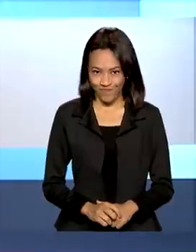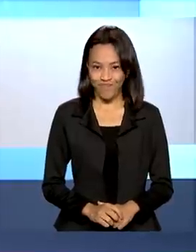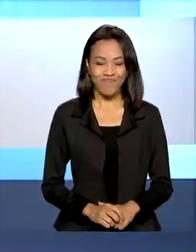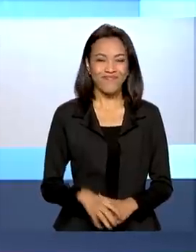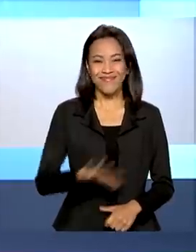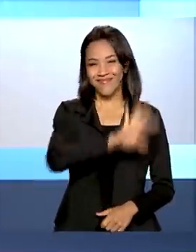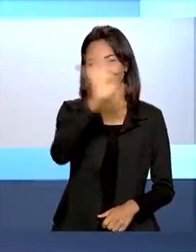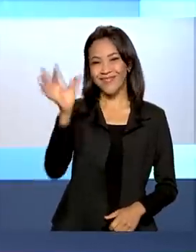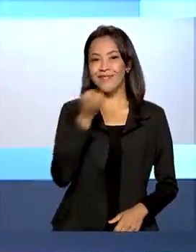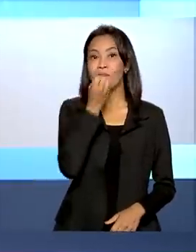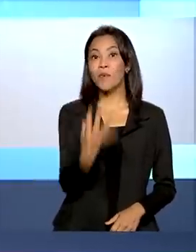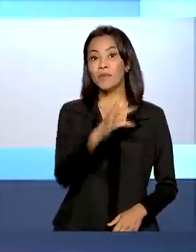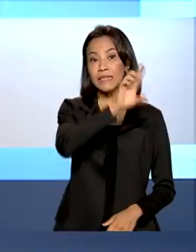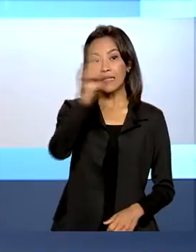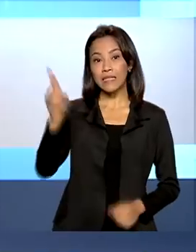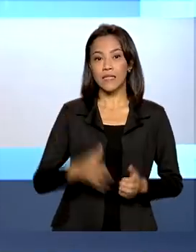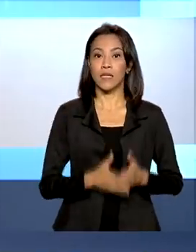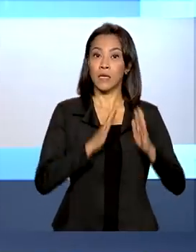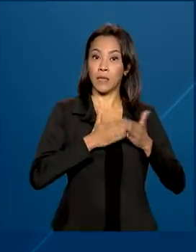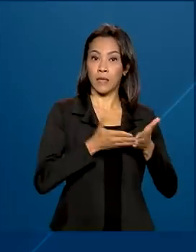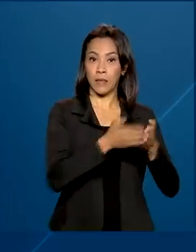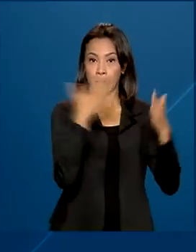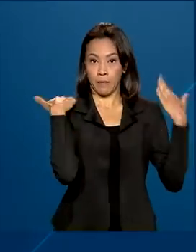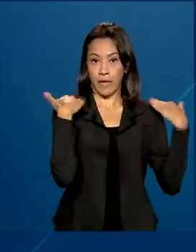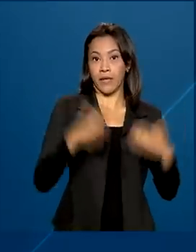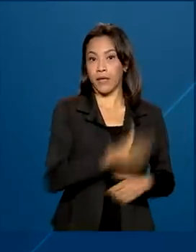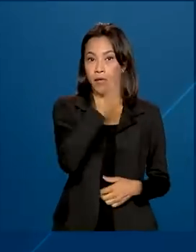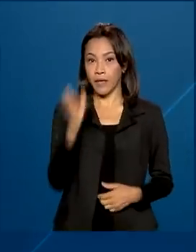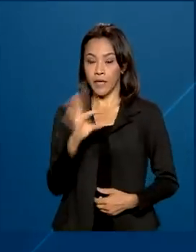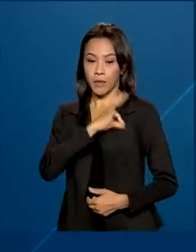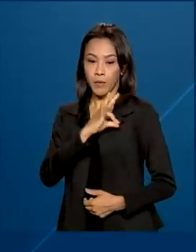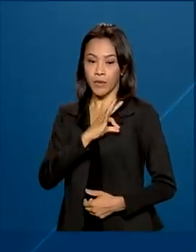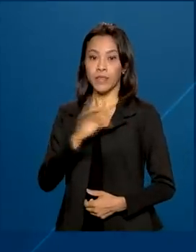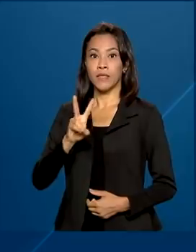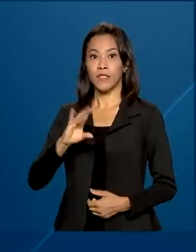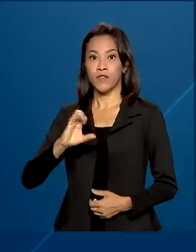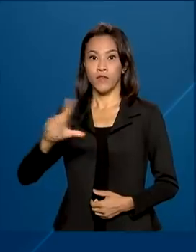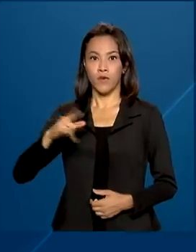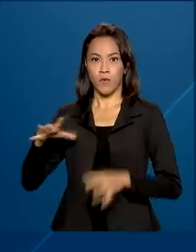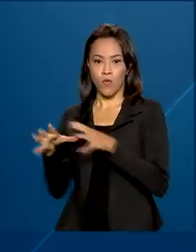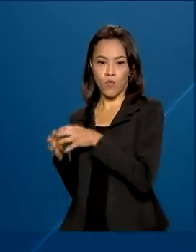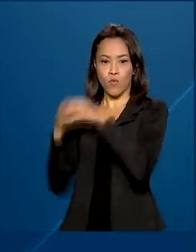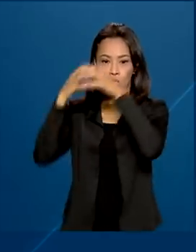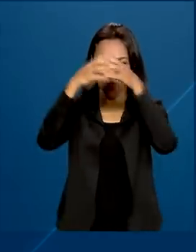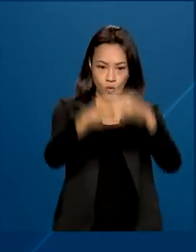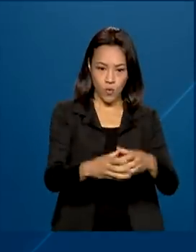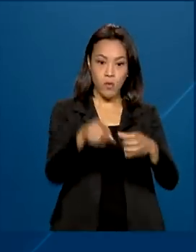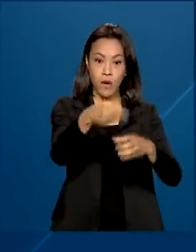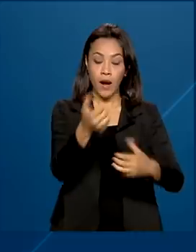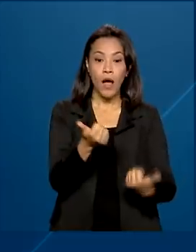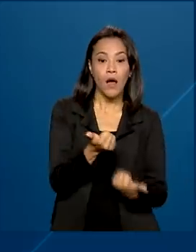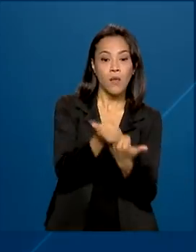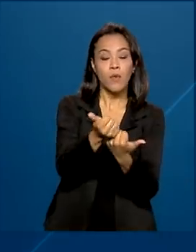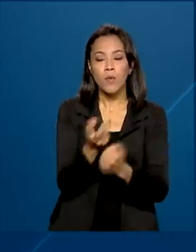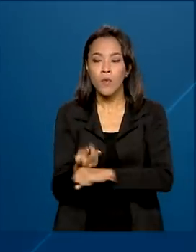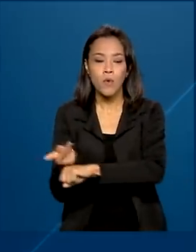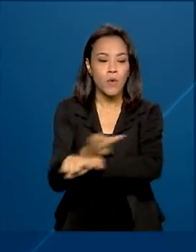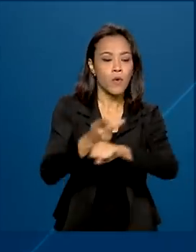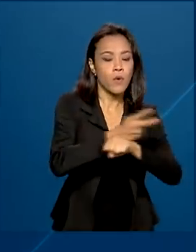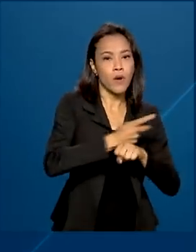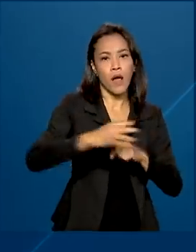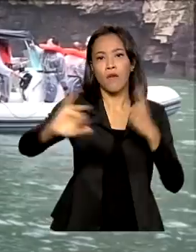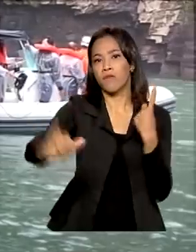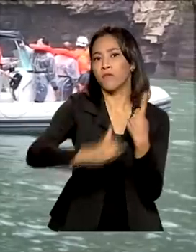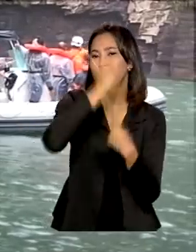Olá, bom dia. Marinha e Polícia Civil enviam equipes para atuarem nas operações de busca de vítimas do